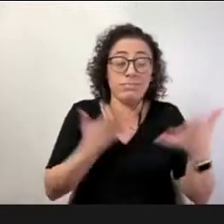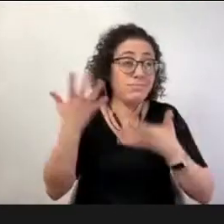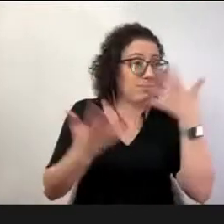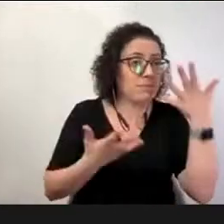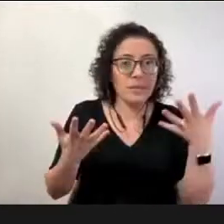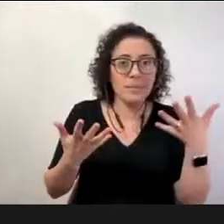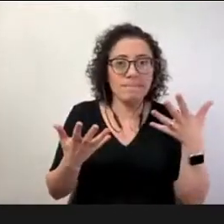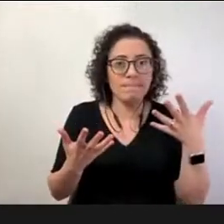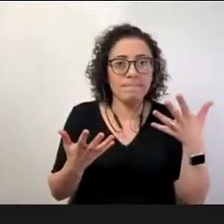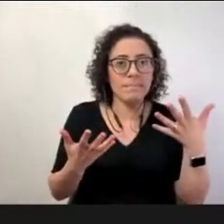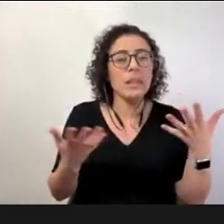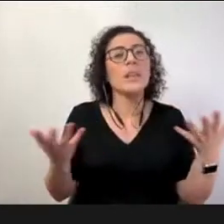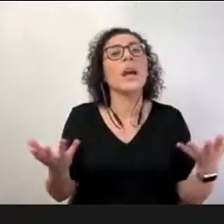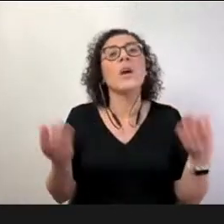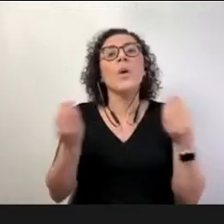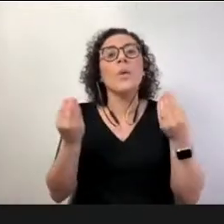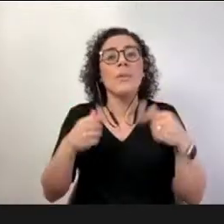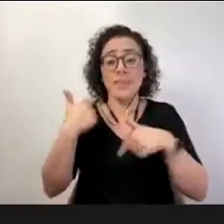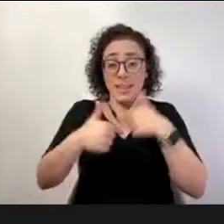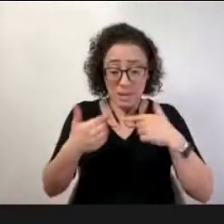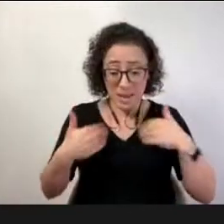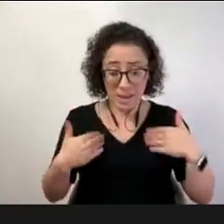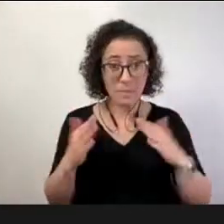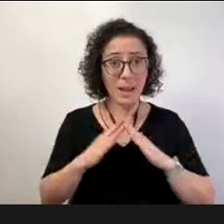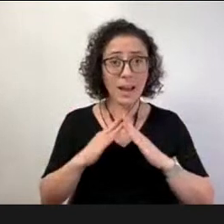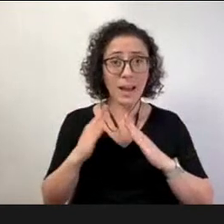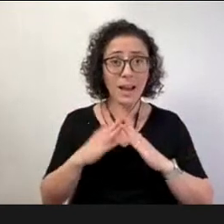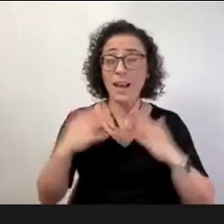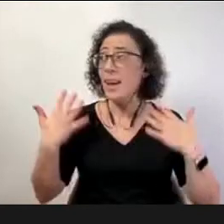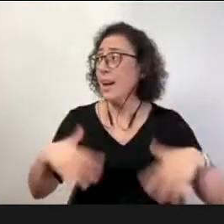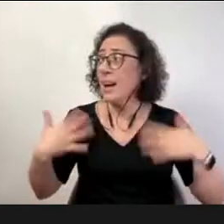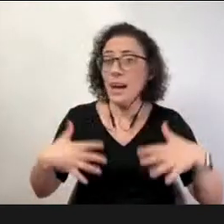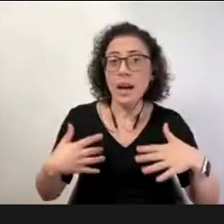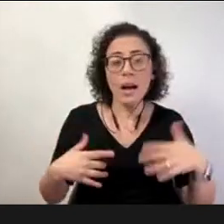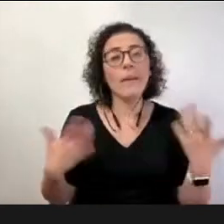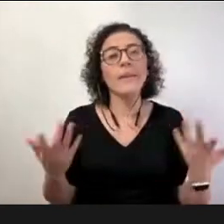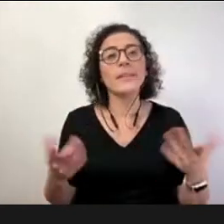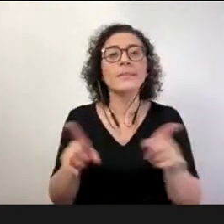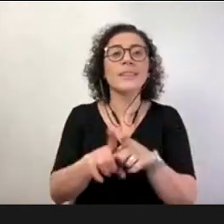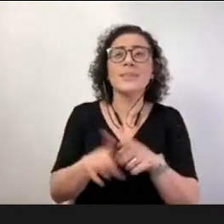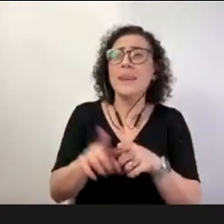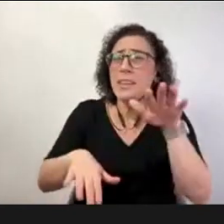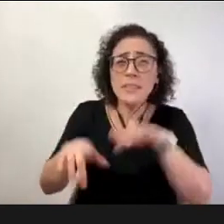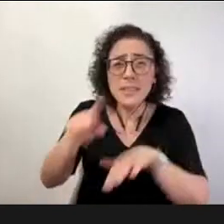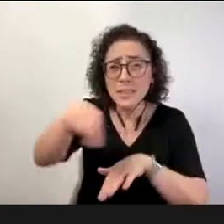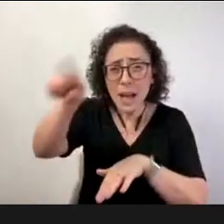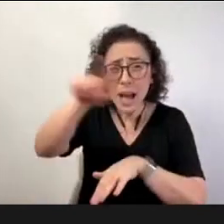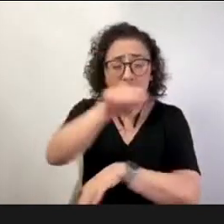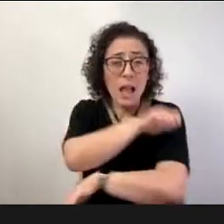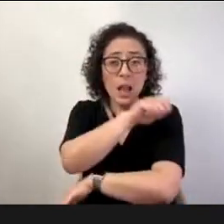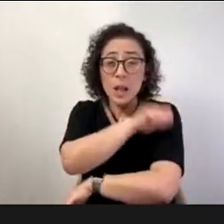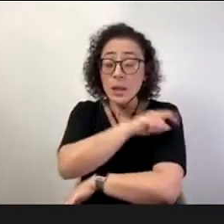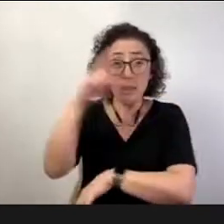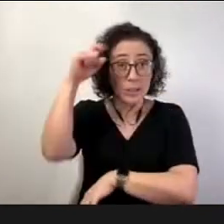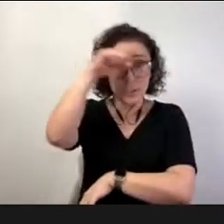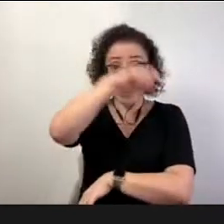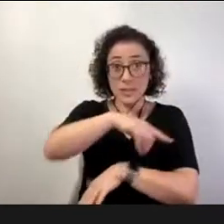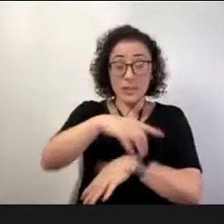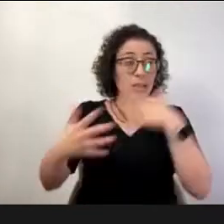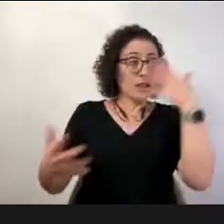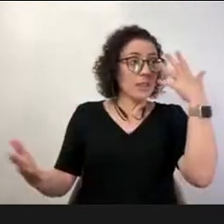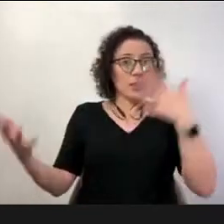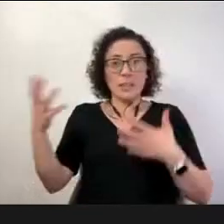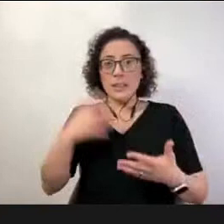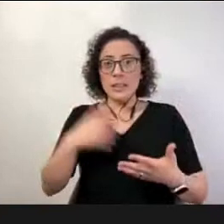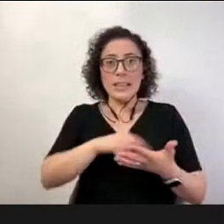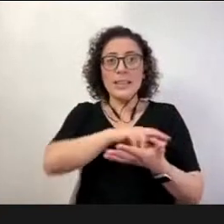dos docentes considerando a realidade pessoal dos alunos né a realidade da nossa vida social o acesso ou